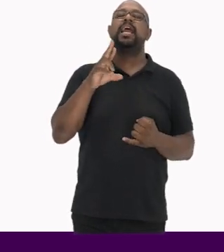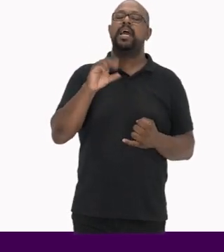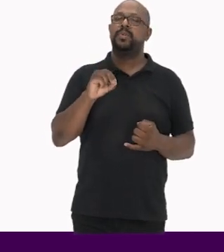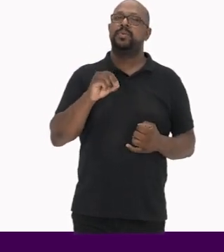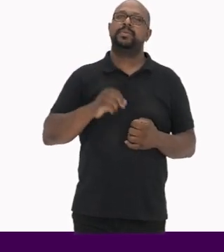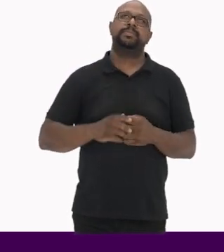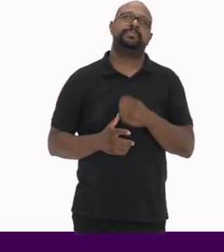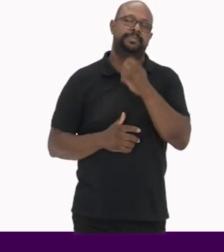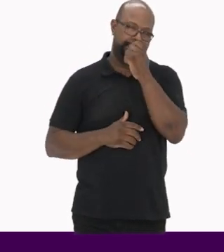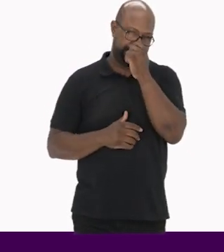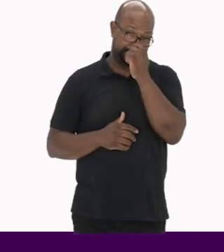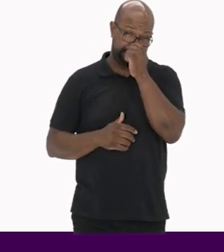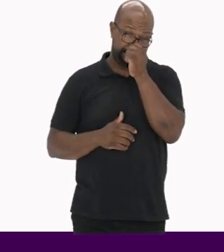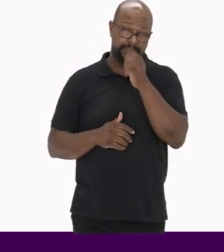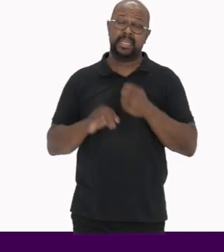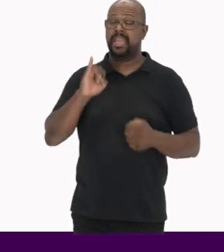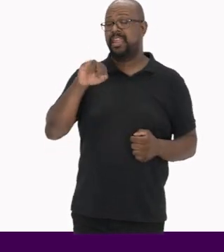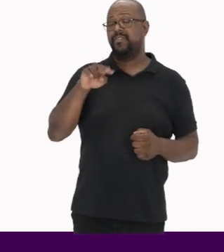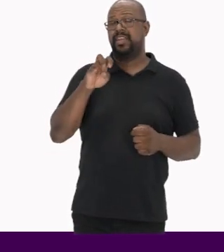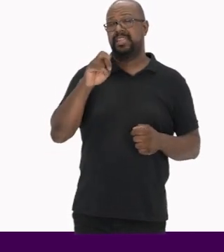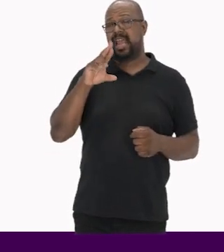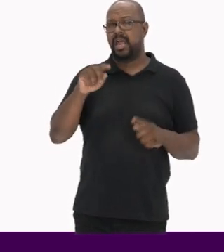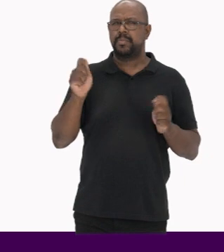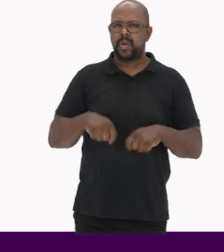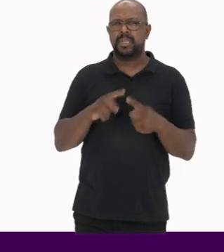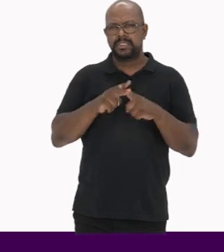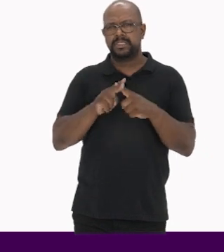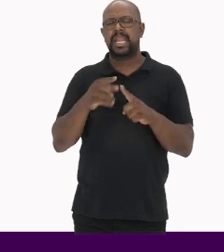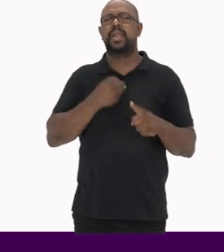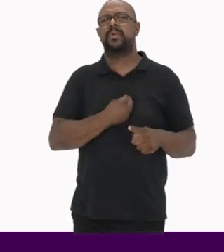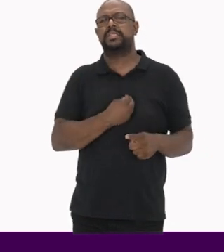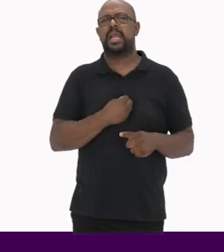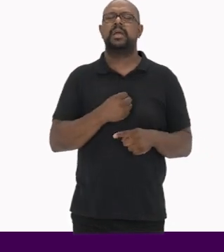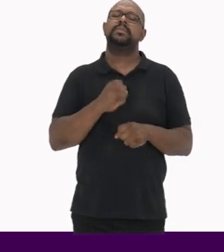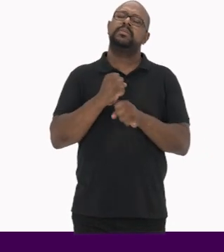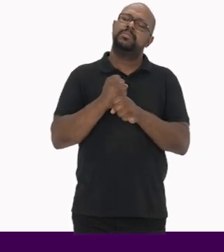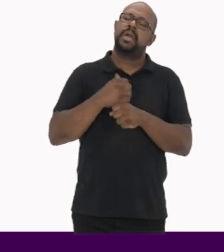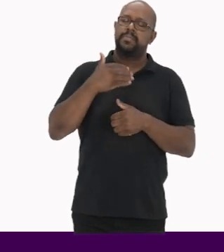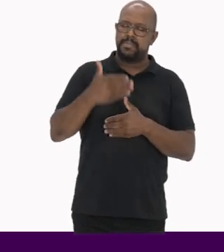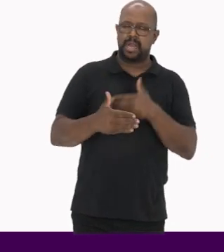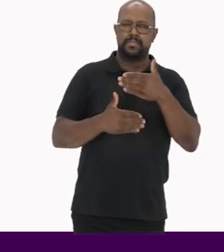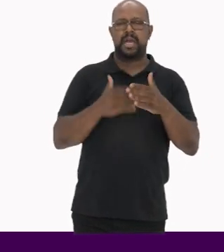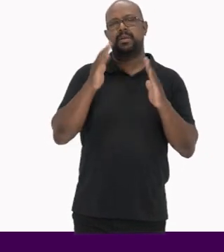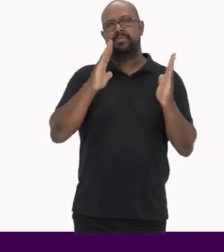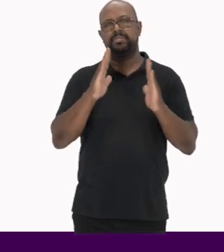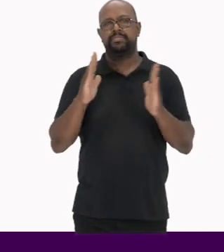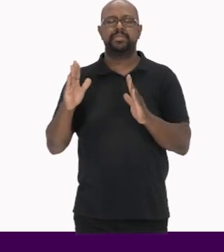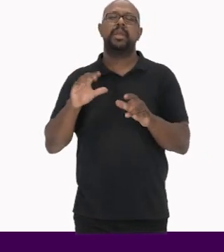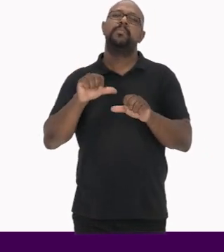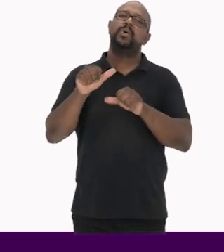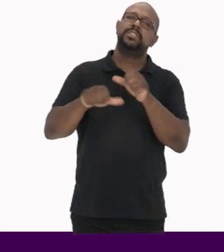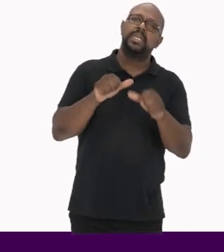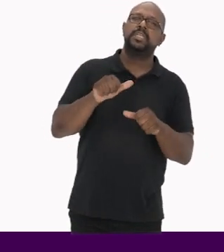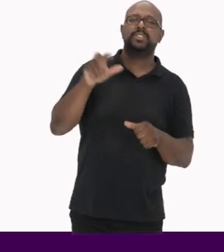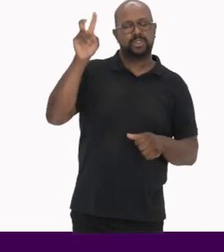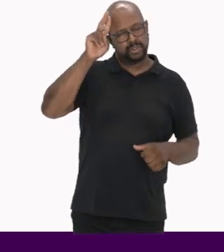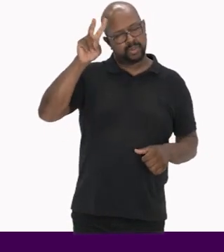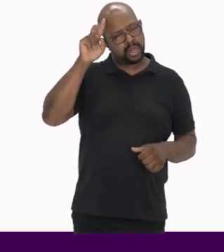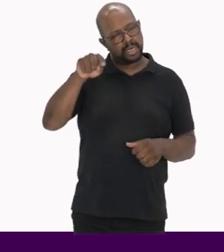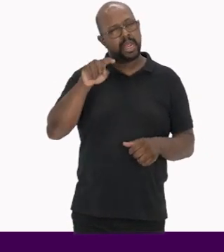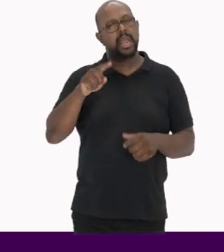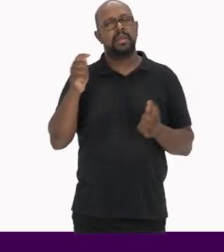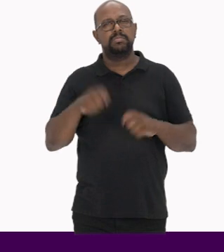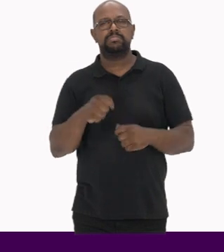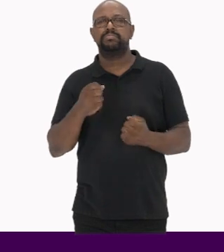inventário Os inventários podem ser atualizados de tempo em tempo Agregando informações e relatando mudanças históricas